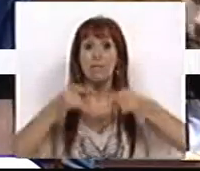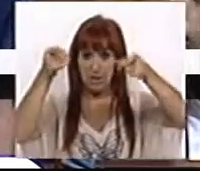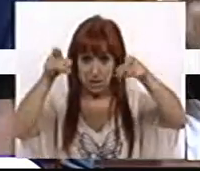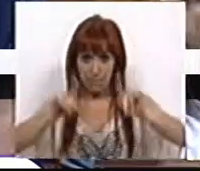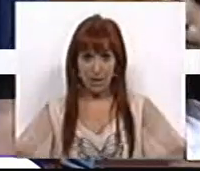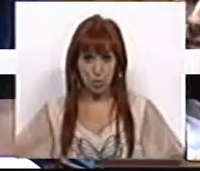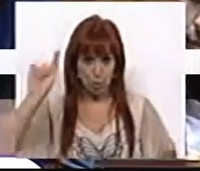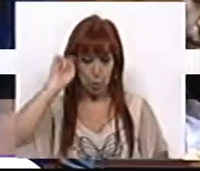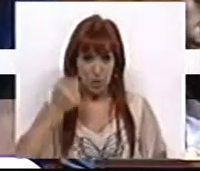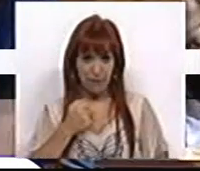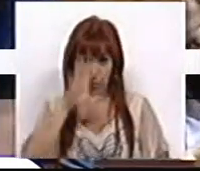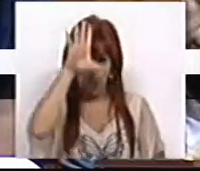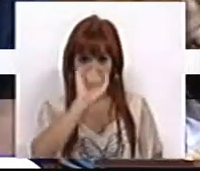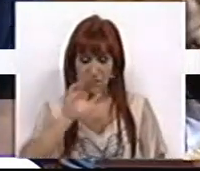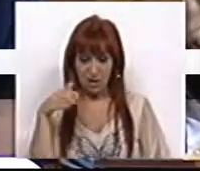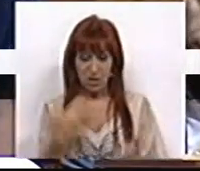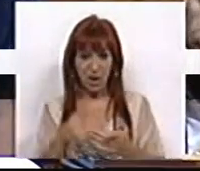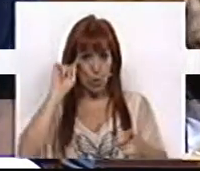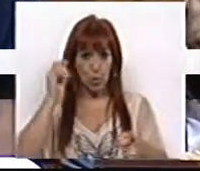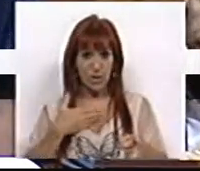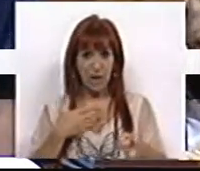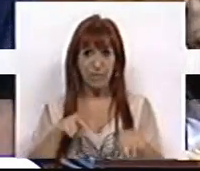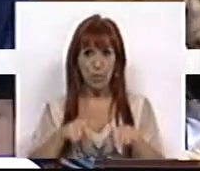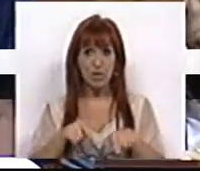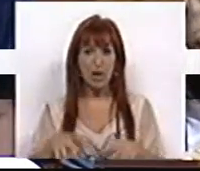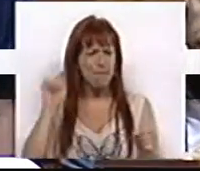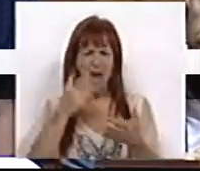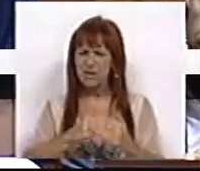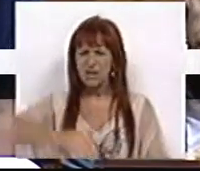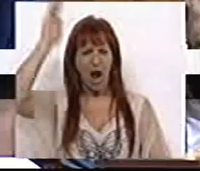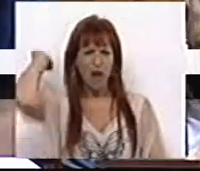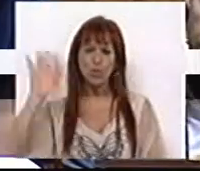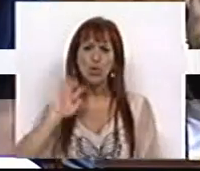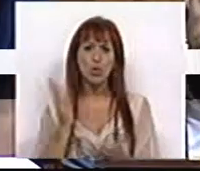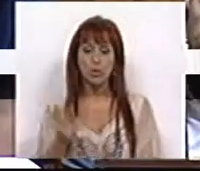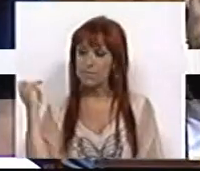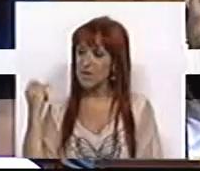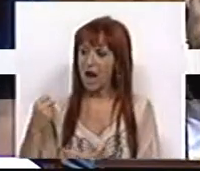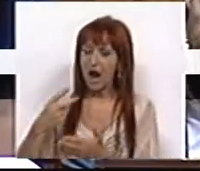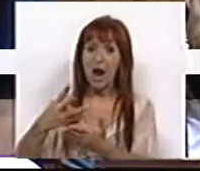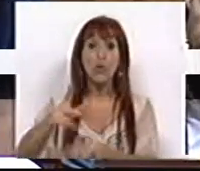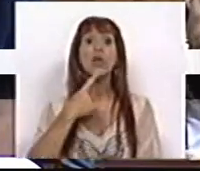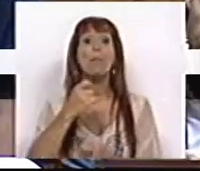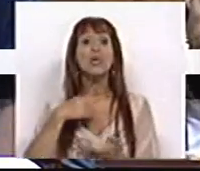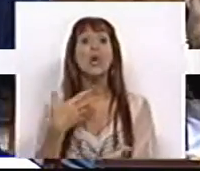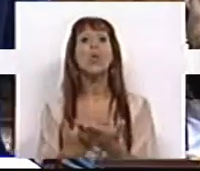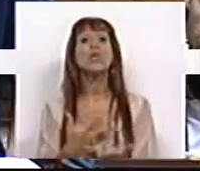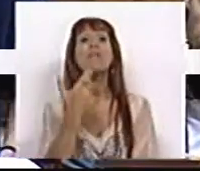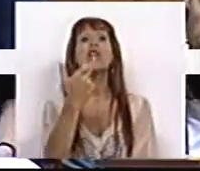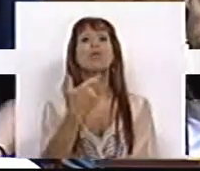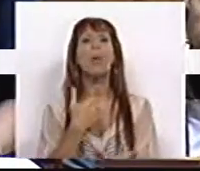também que o déficit que o seu Governo fez chegar aos 10% é o déficit mais alto dos últimos anos. São estas as perguntas que